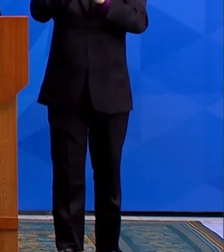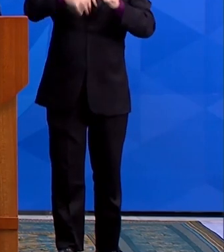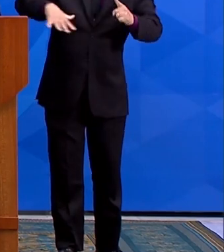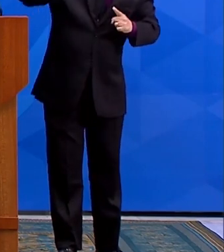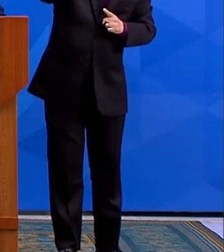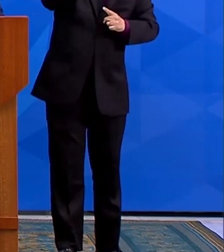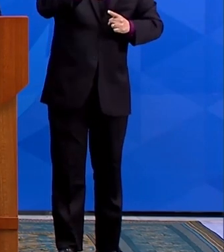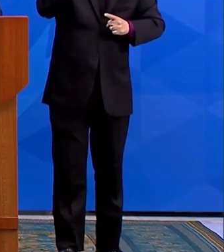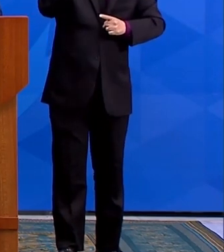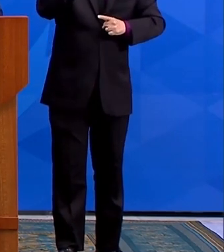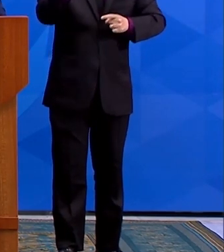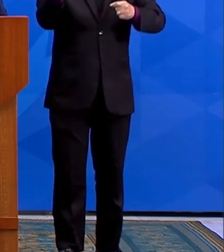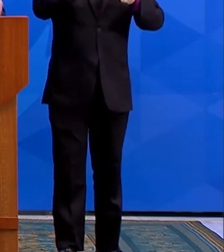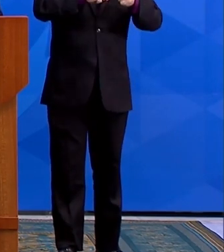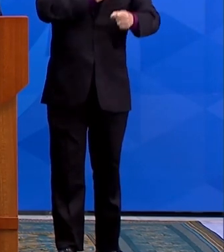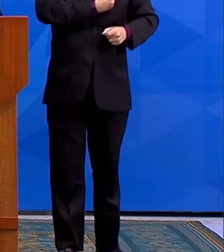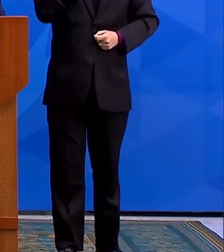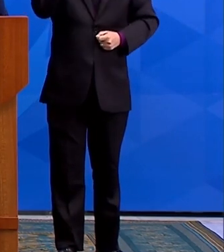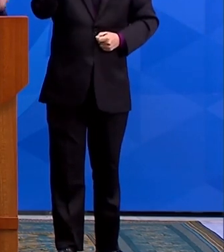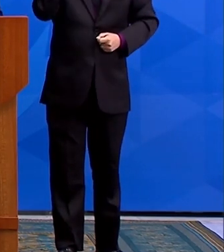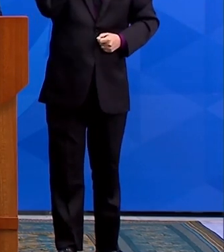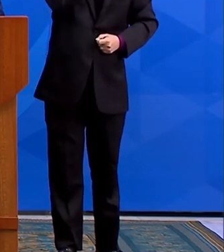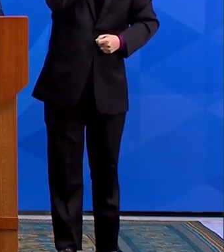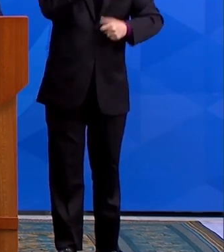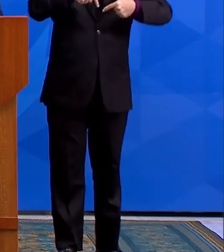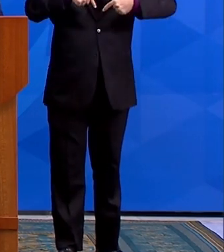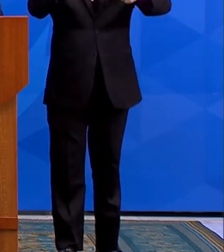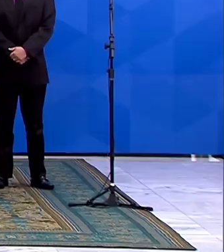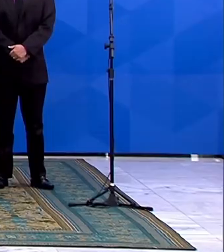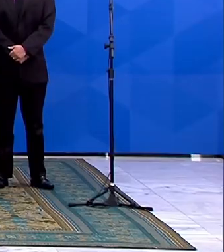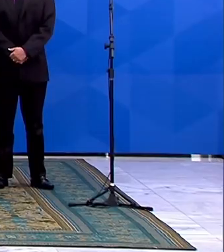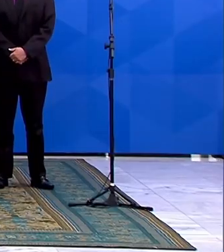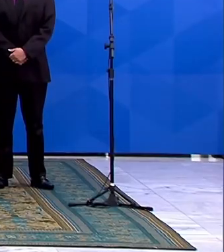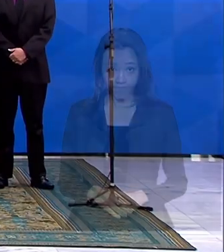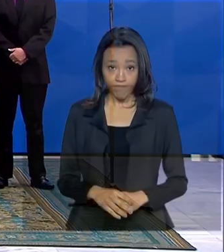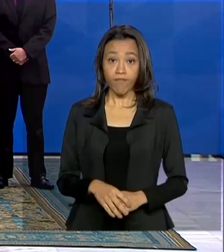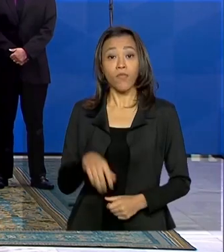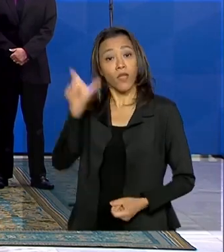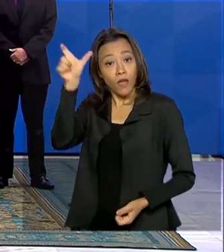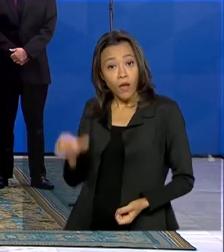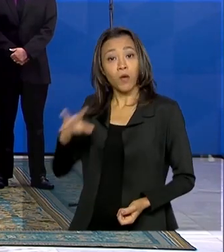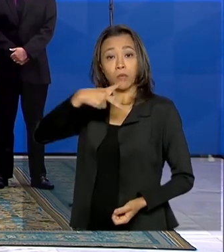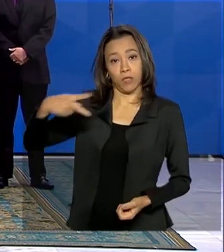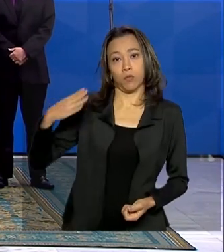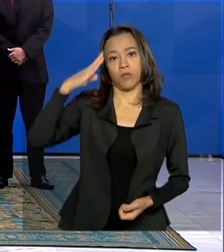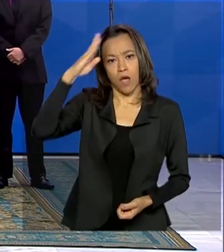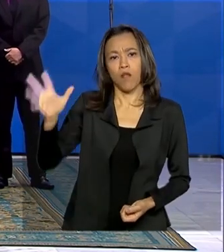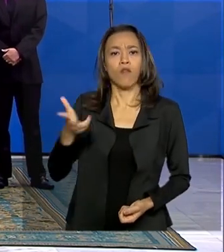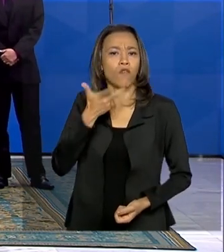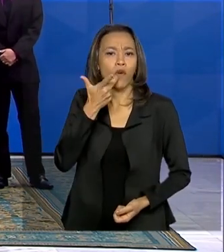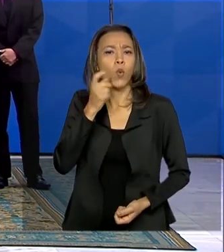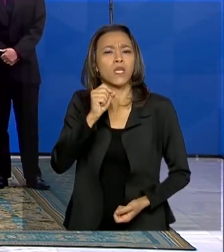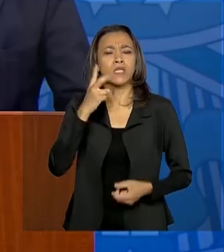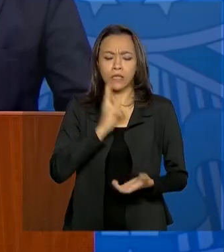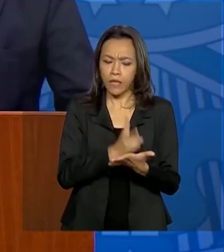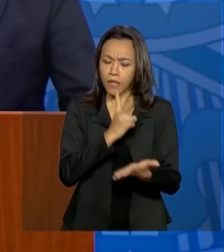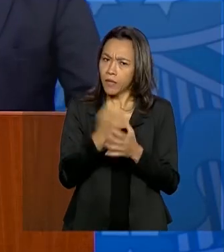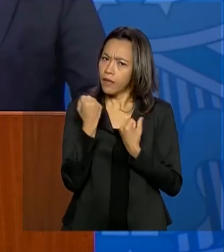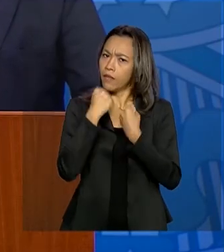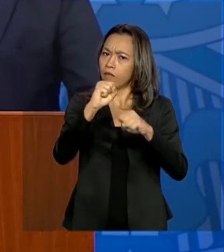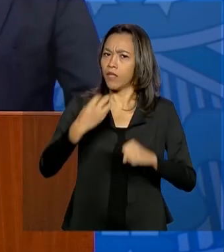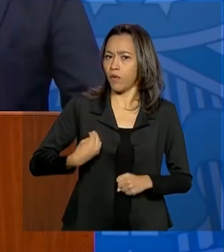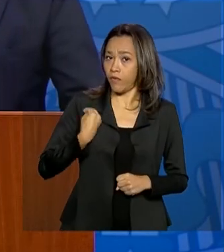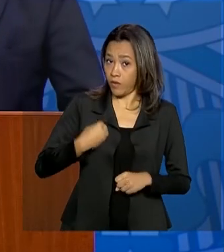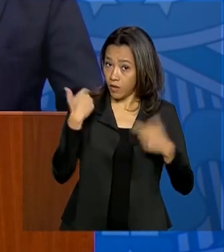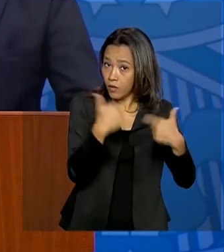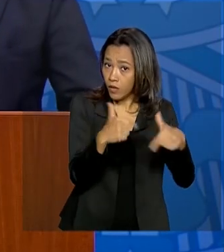vez mais rápida uma vida normal. E a gente trabalha pelo país e pela sociedade. O presidente Jair Bolsonaro afirmou que sempre defendeu a vida e o